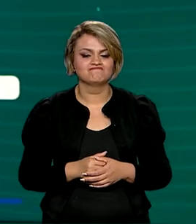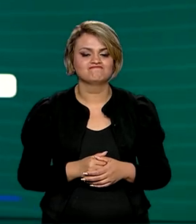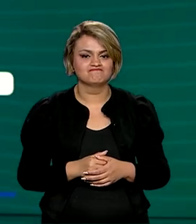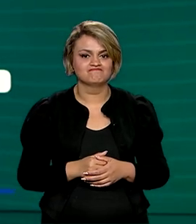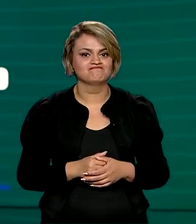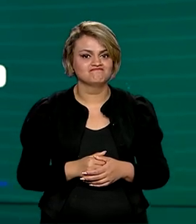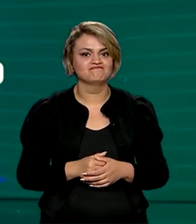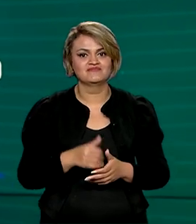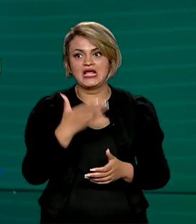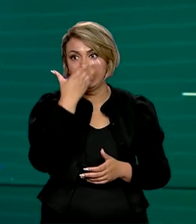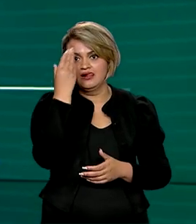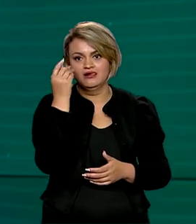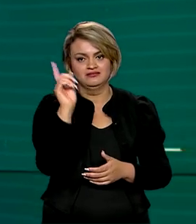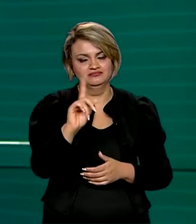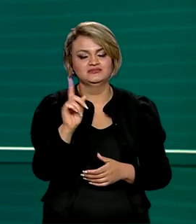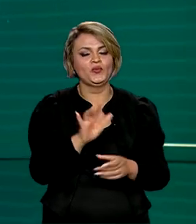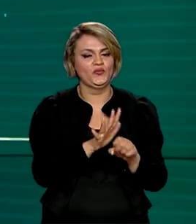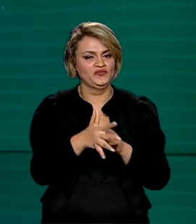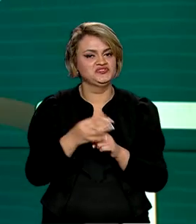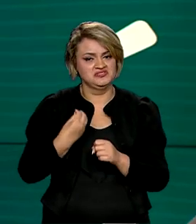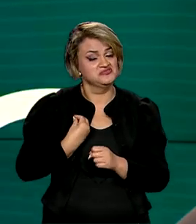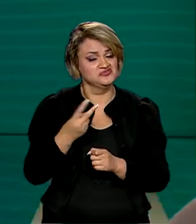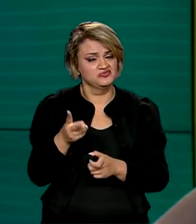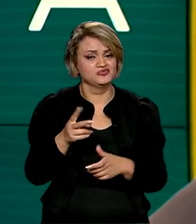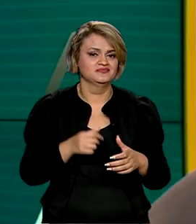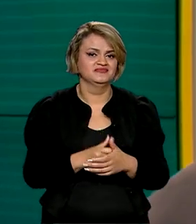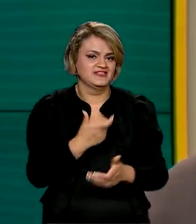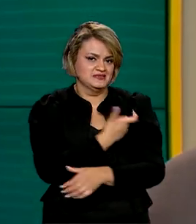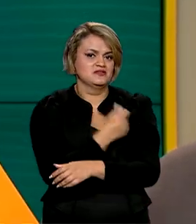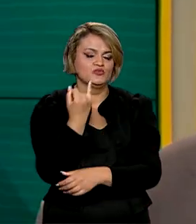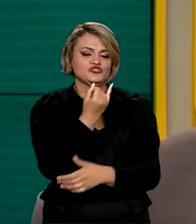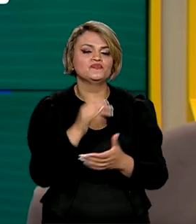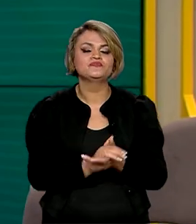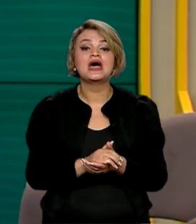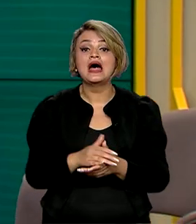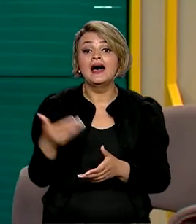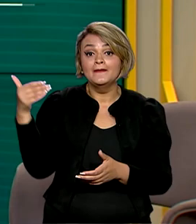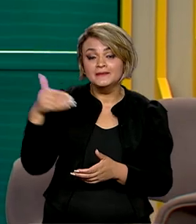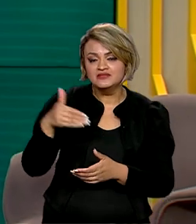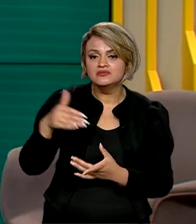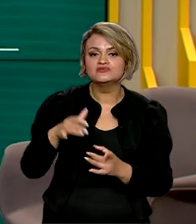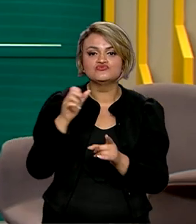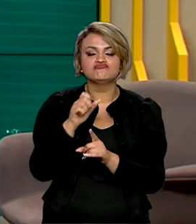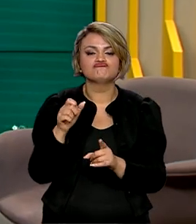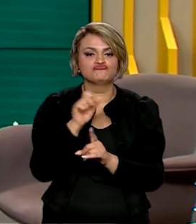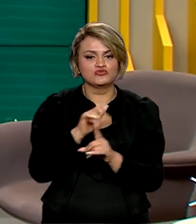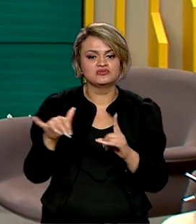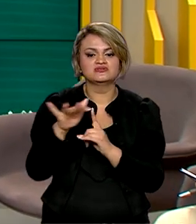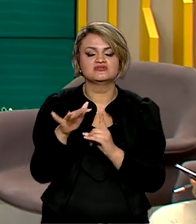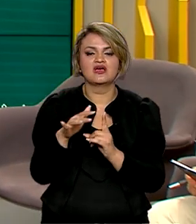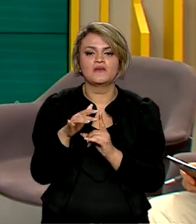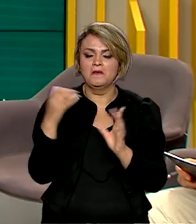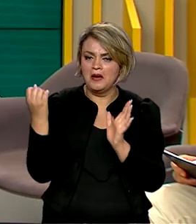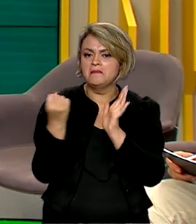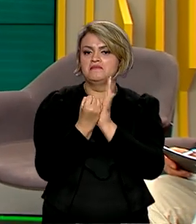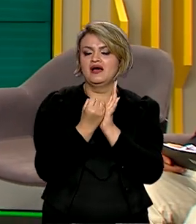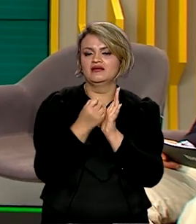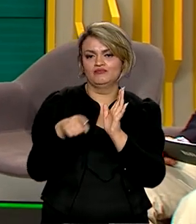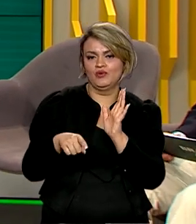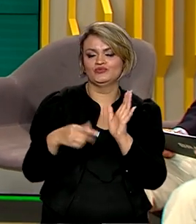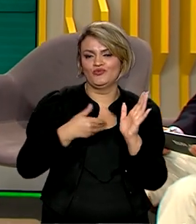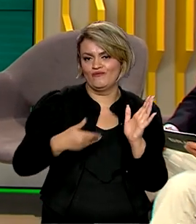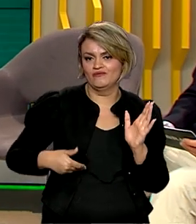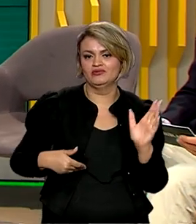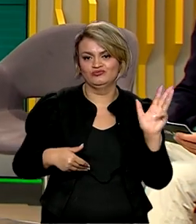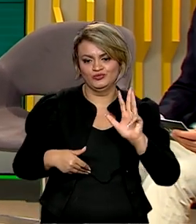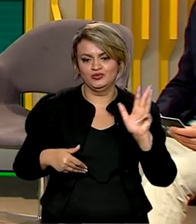Pode baixar a guarda contra a Covid. A participação social é uma das marcas desse terceiro mandato do governo Lula. E para